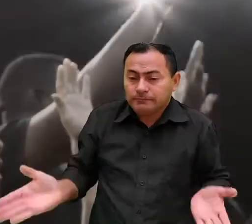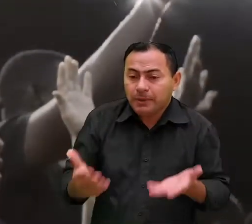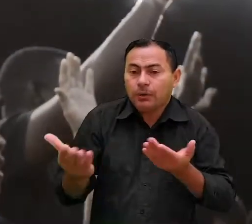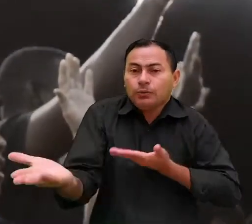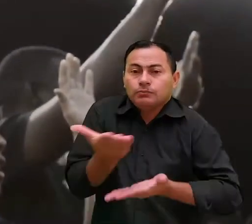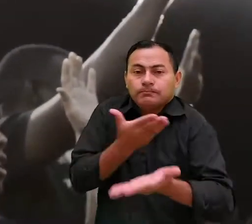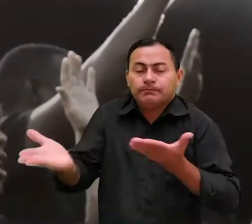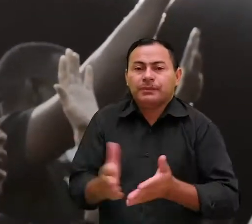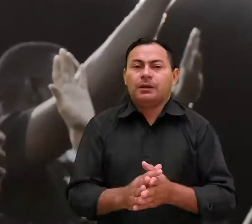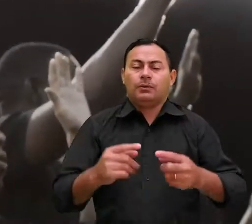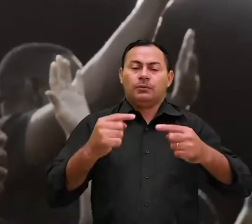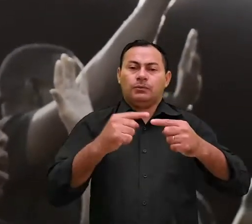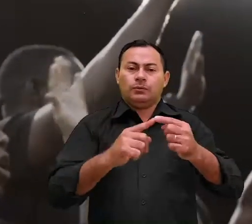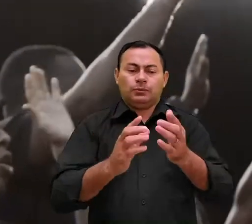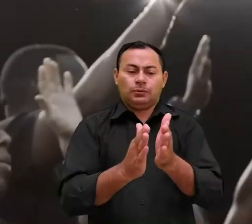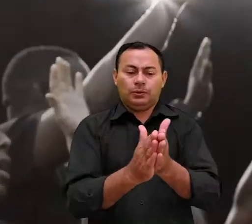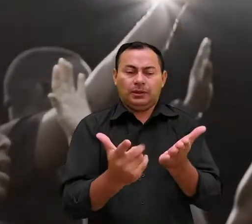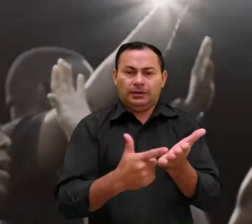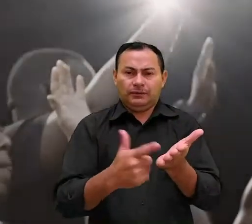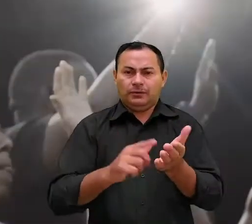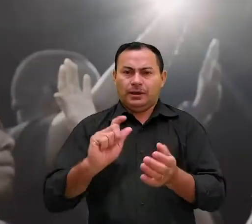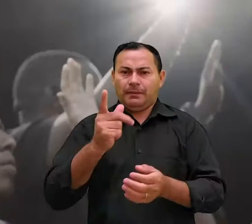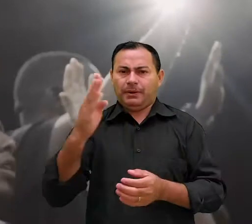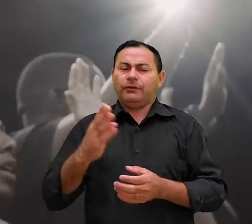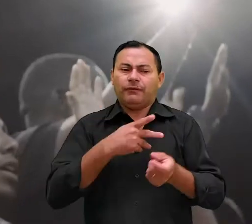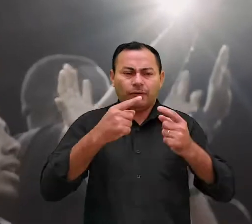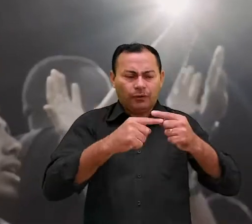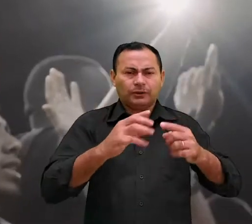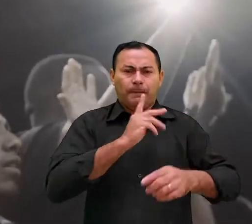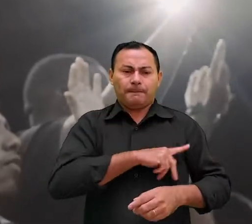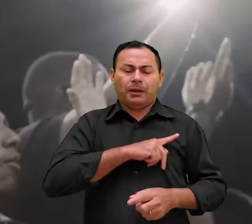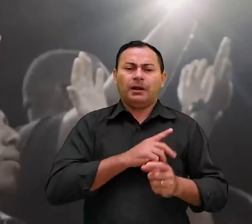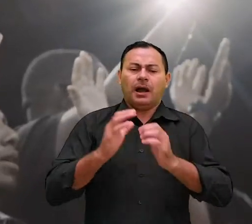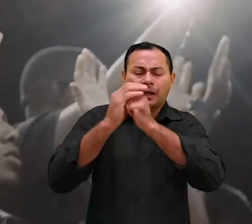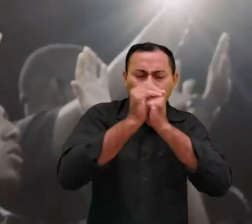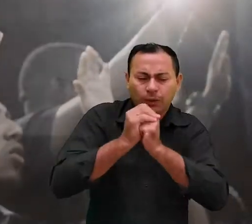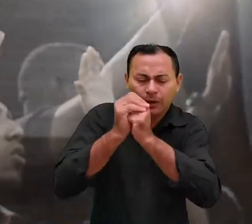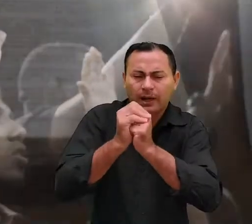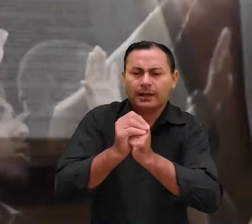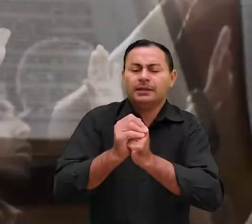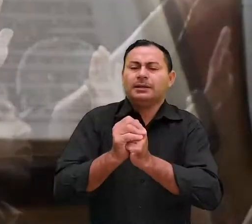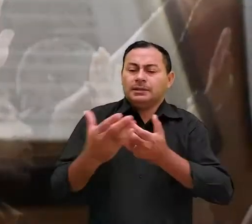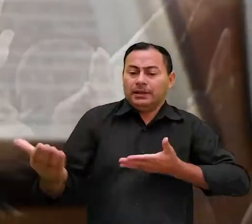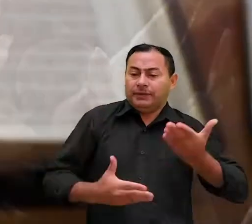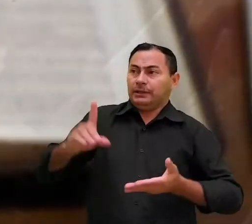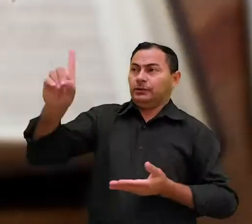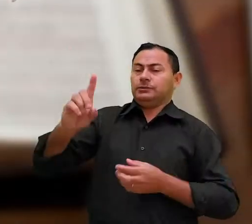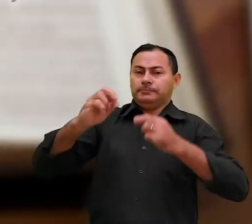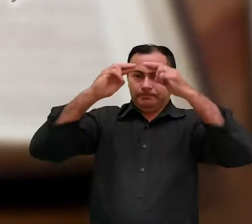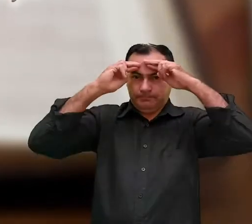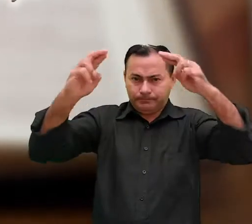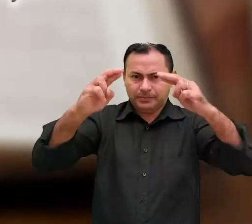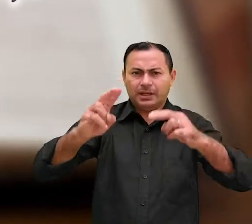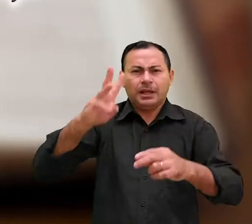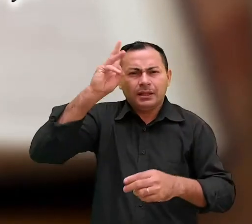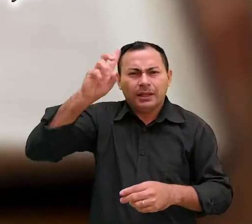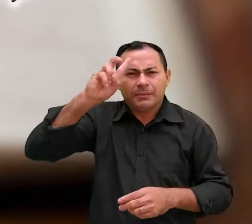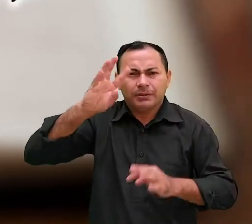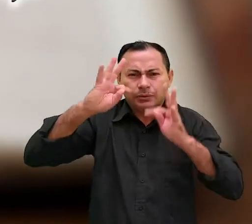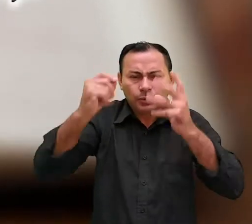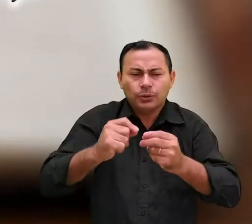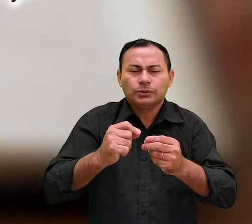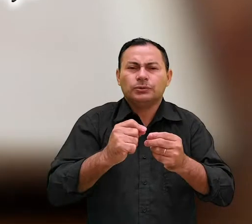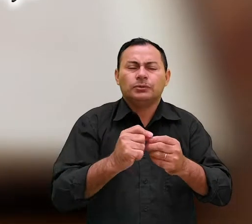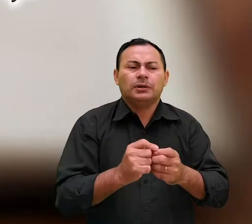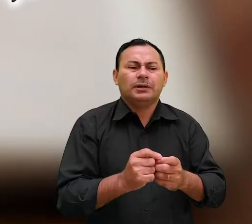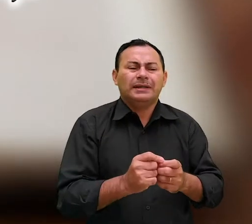O autor de Hebreus concorda com Paulo quando exorta a adorarmos e servirmos a Deus com reverência. Livremos-nos de tudo